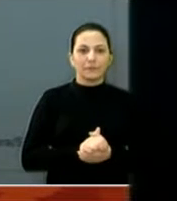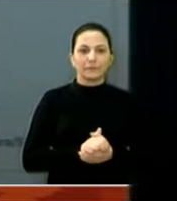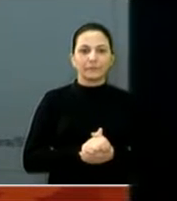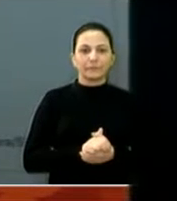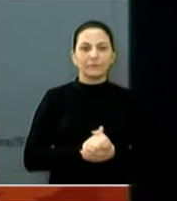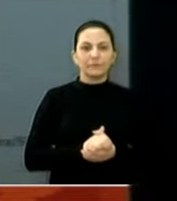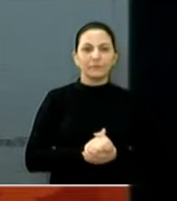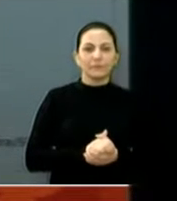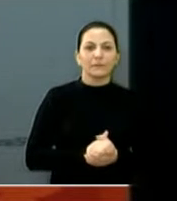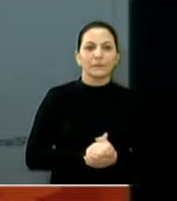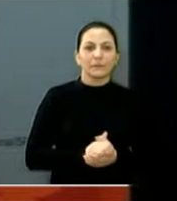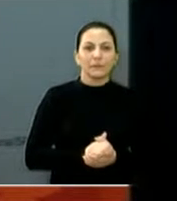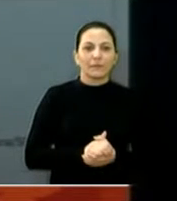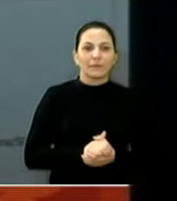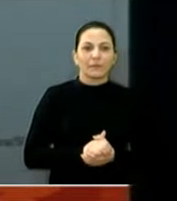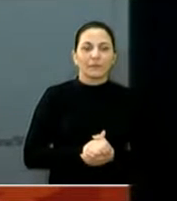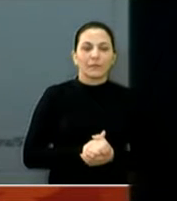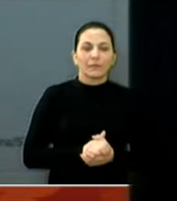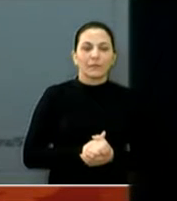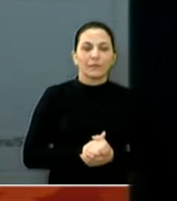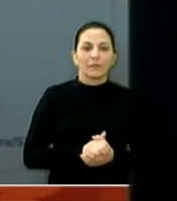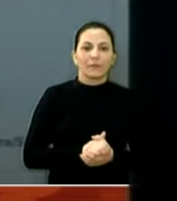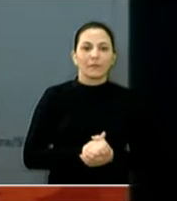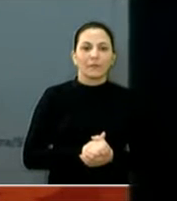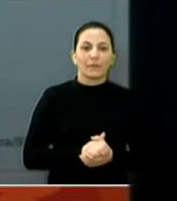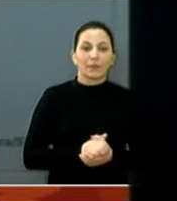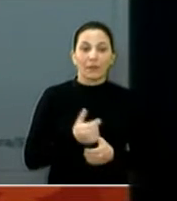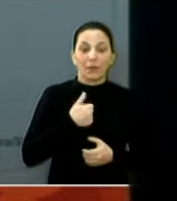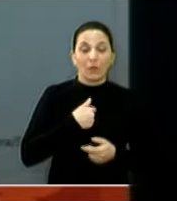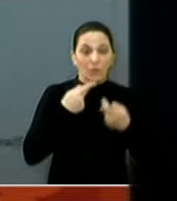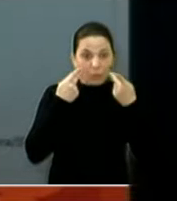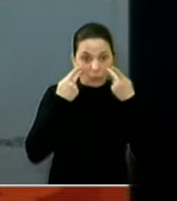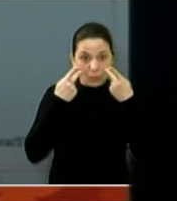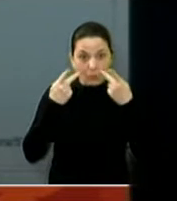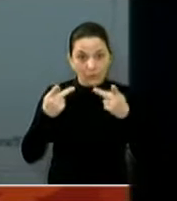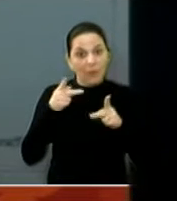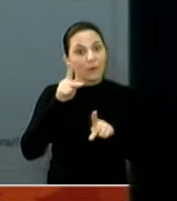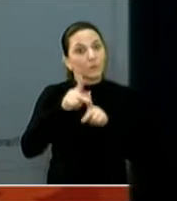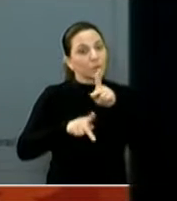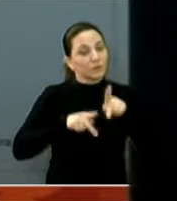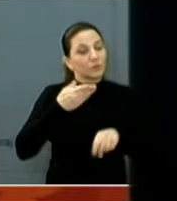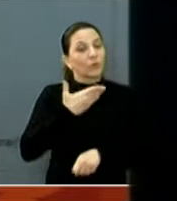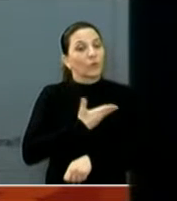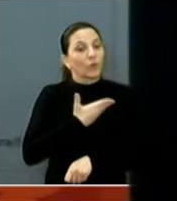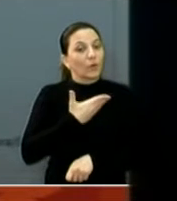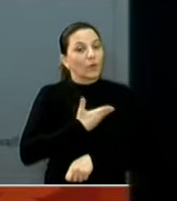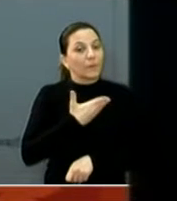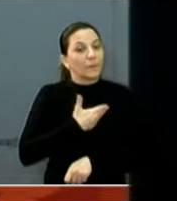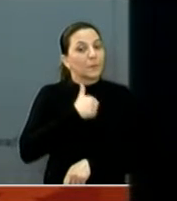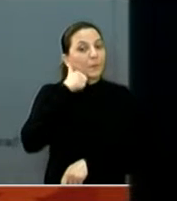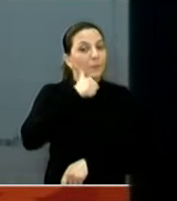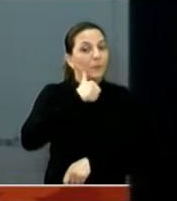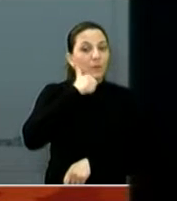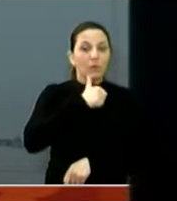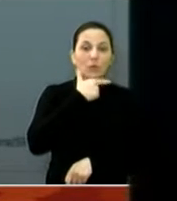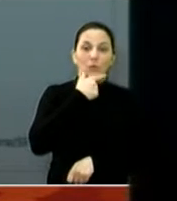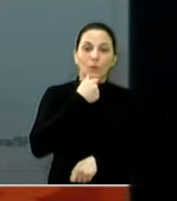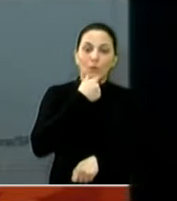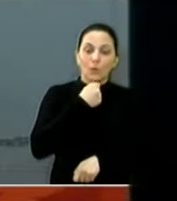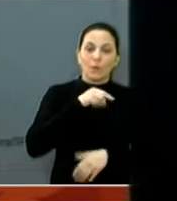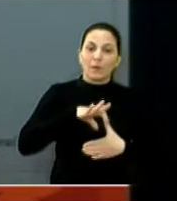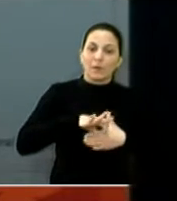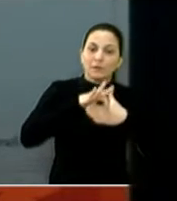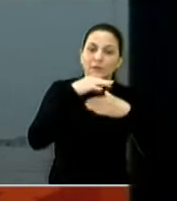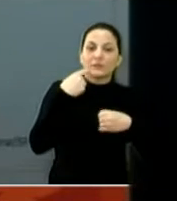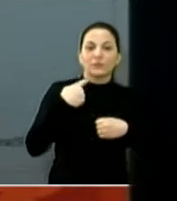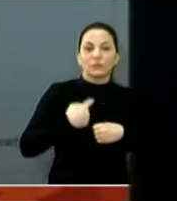Aí eu estava, até eu vou convidar a população de Araraquara, meus amigos, minhas amigas, as lideranças de